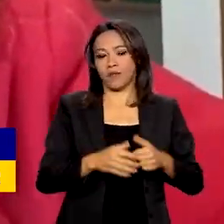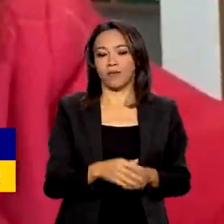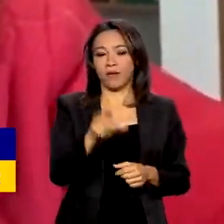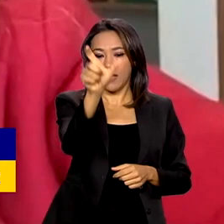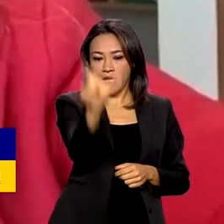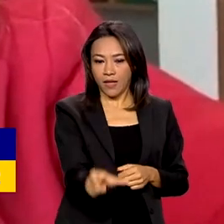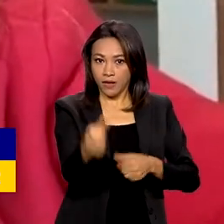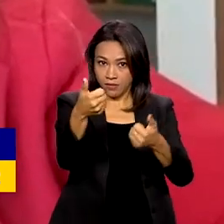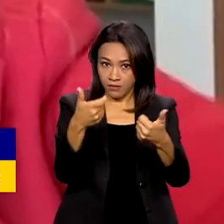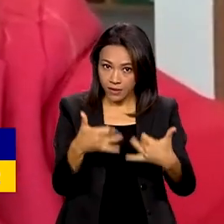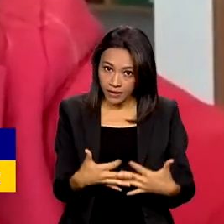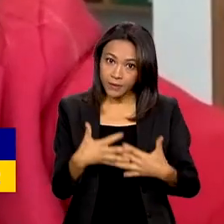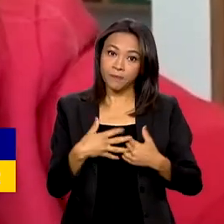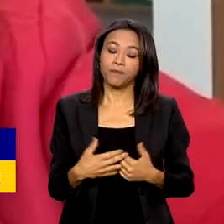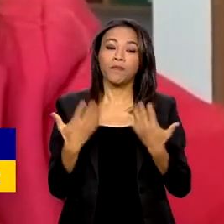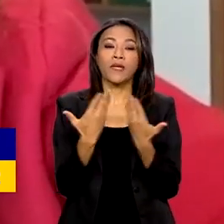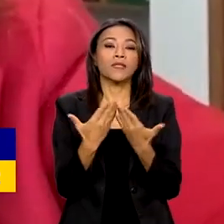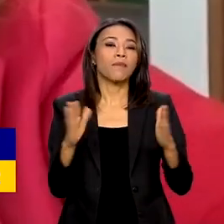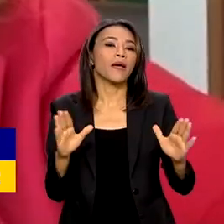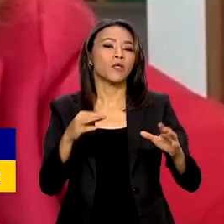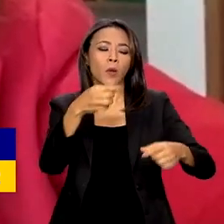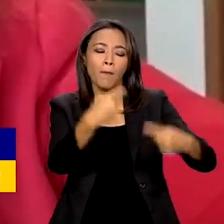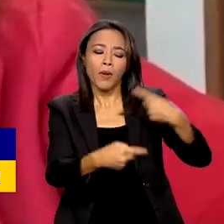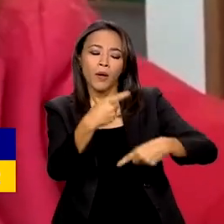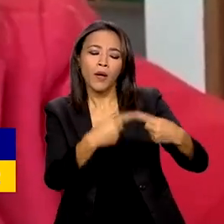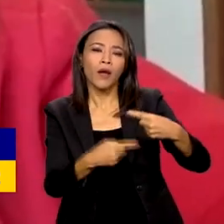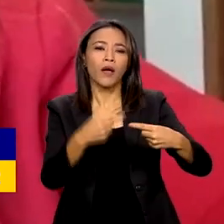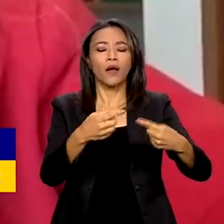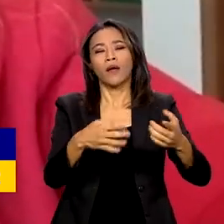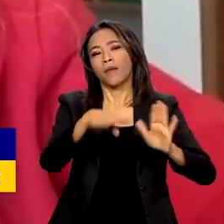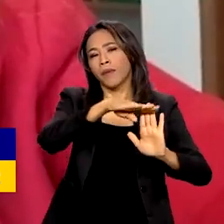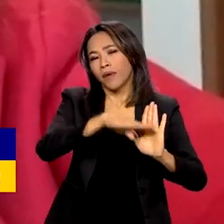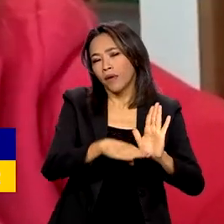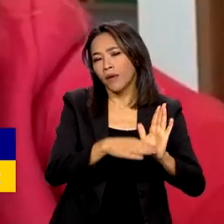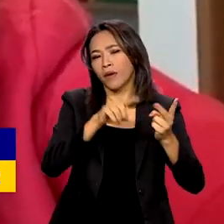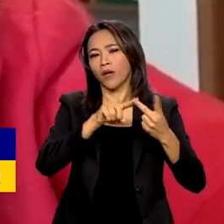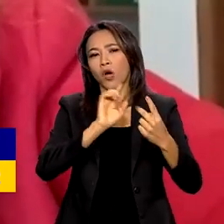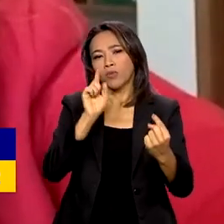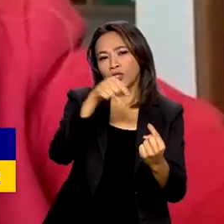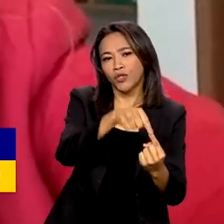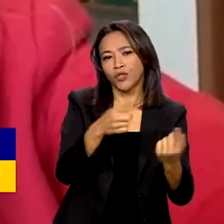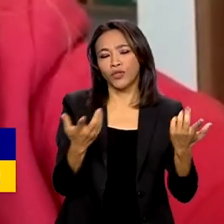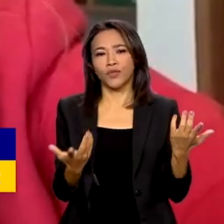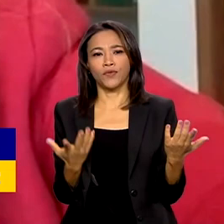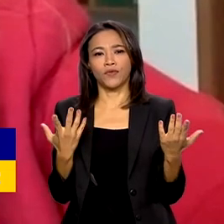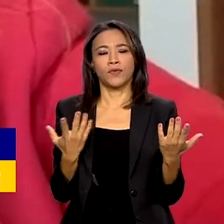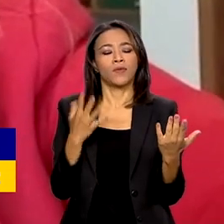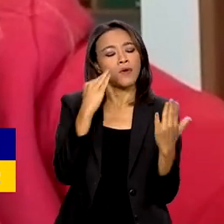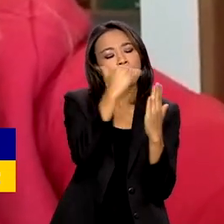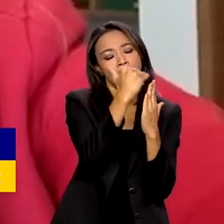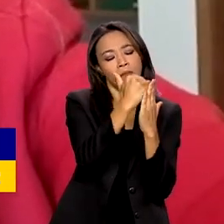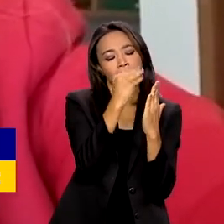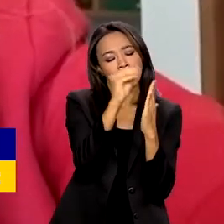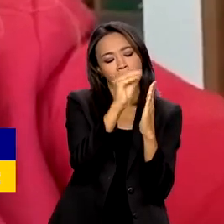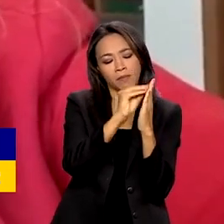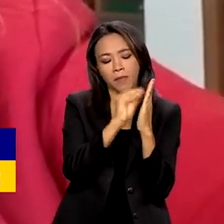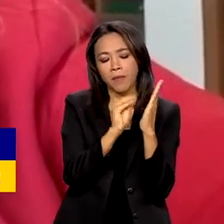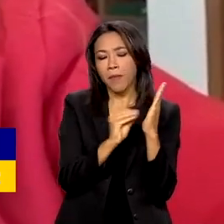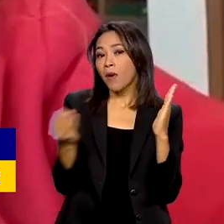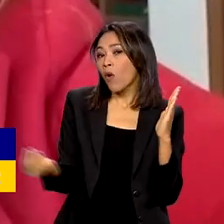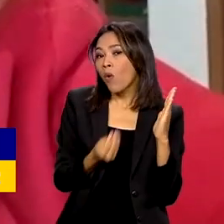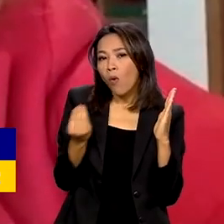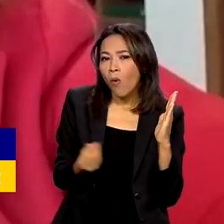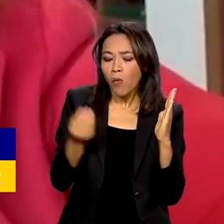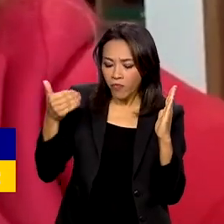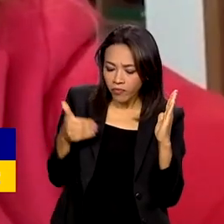abertos programas, objetivos, diretrizes, indicadores e suas metas para como que vai ser a